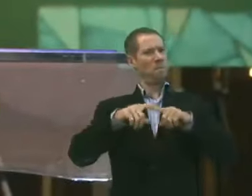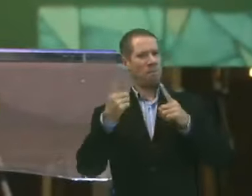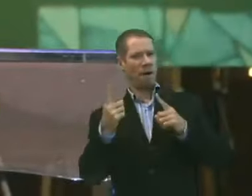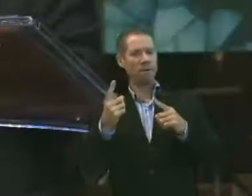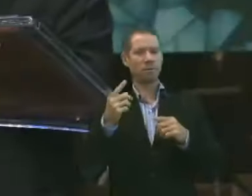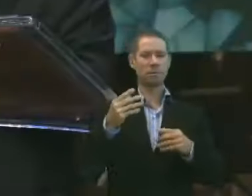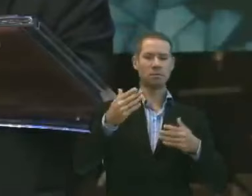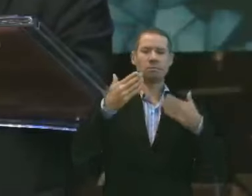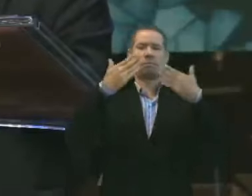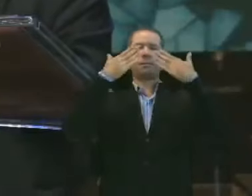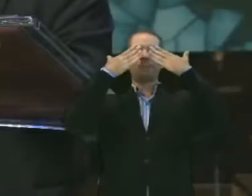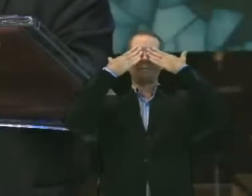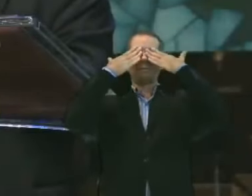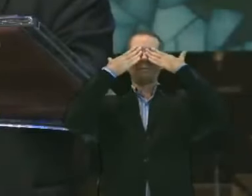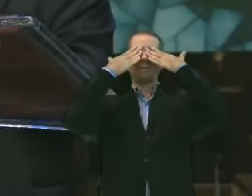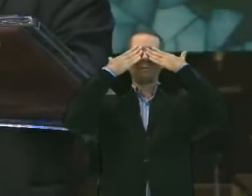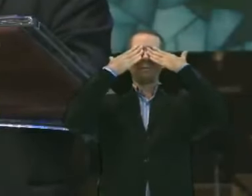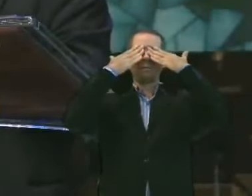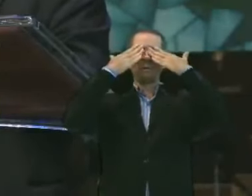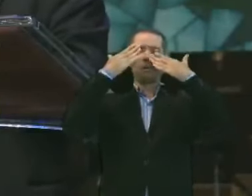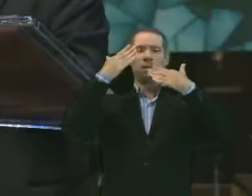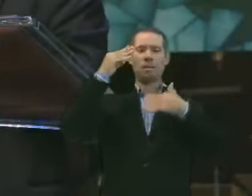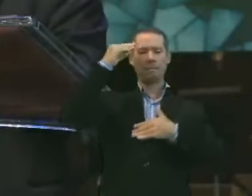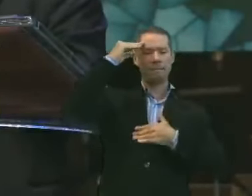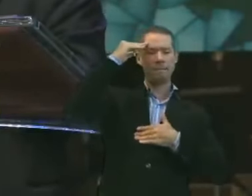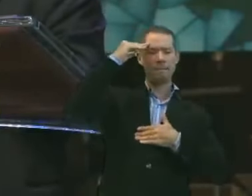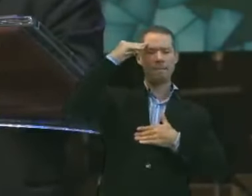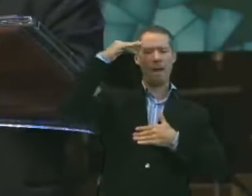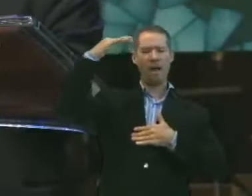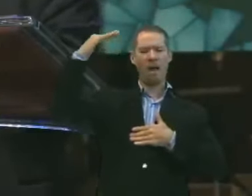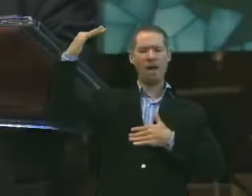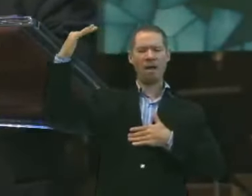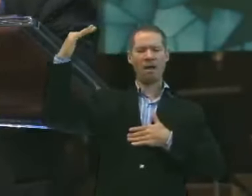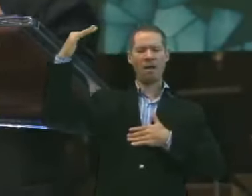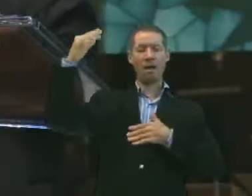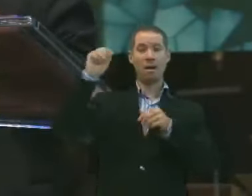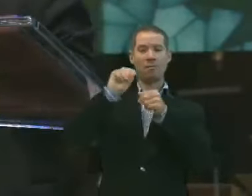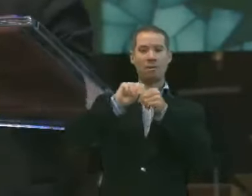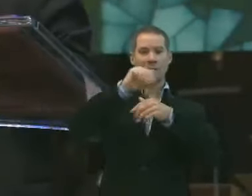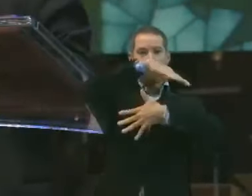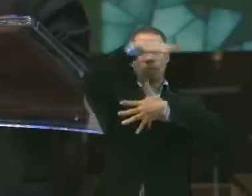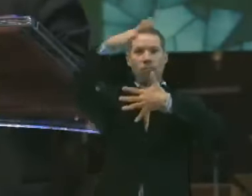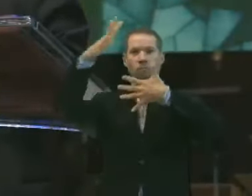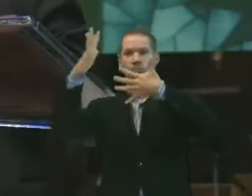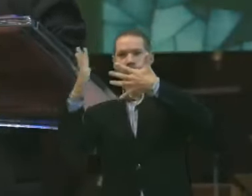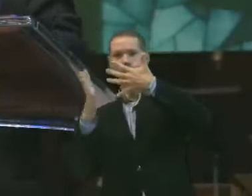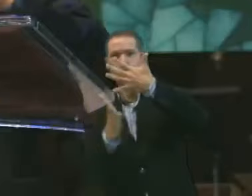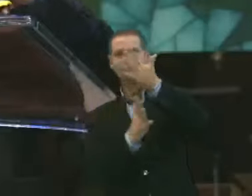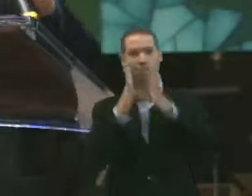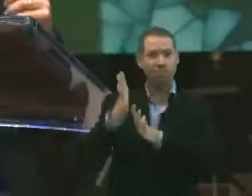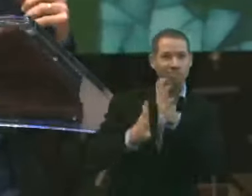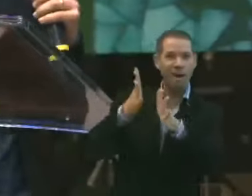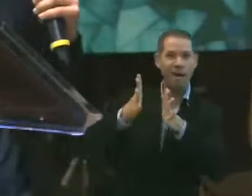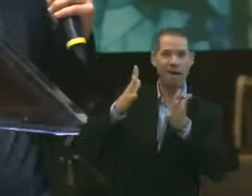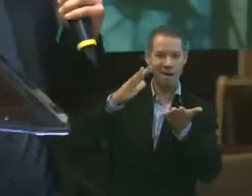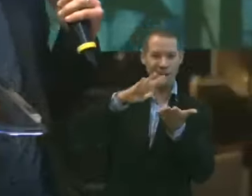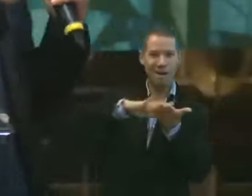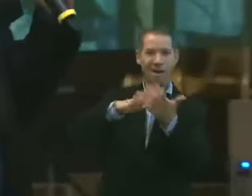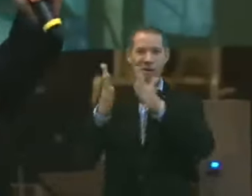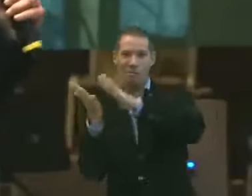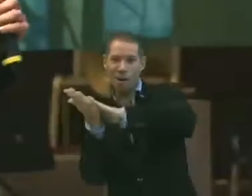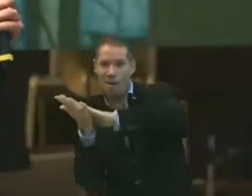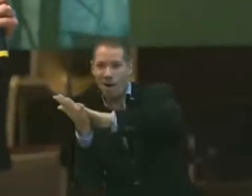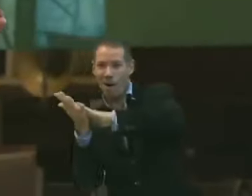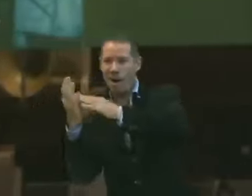que fechar os olhos e me imaginar fazendo em Libras. As minhas mãos